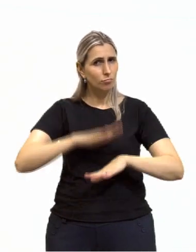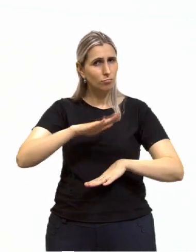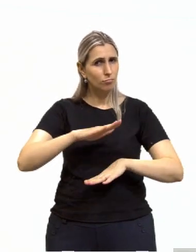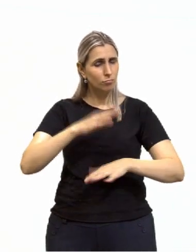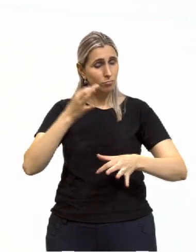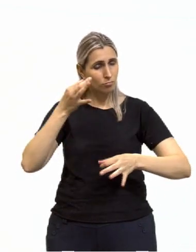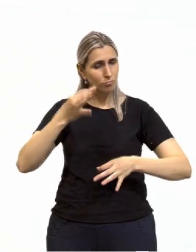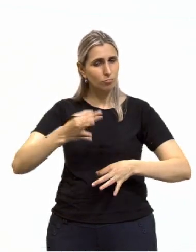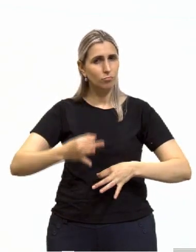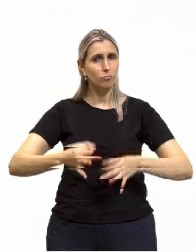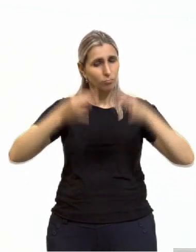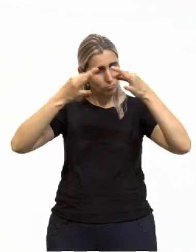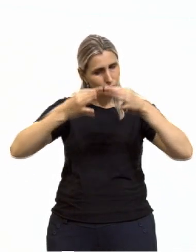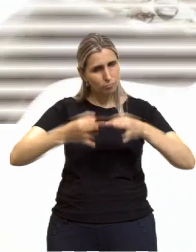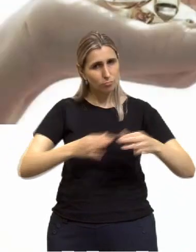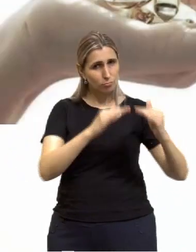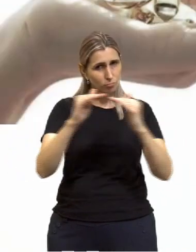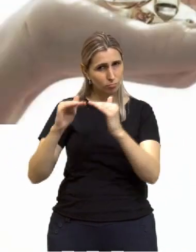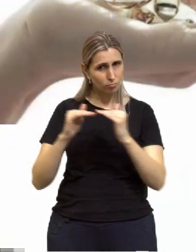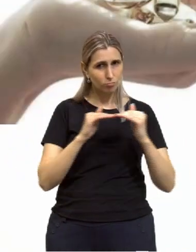justa, mais igual.